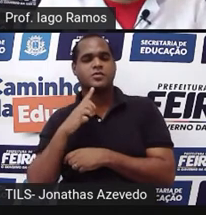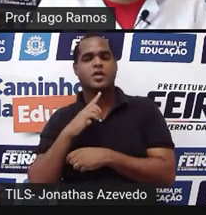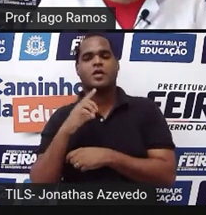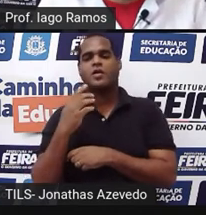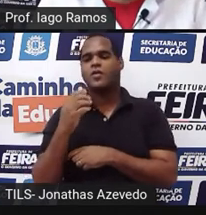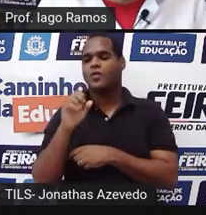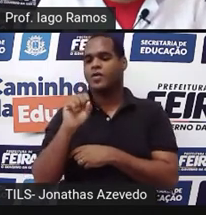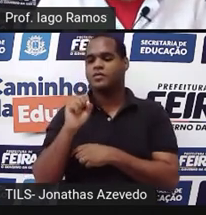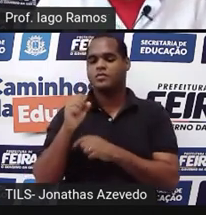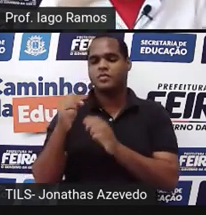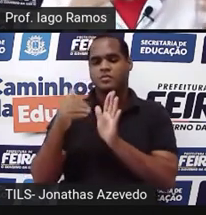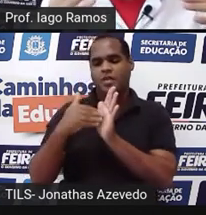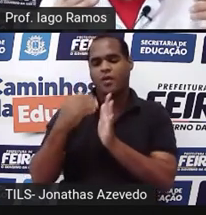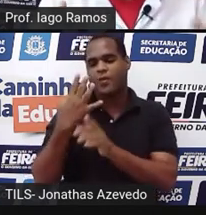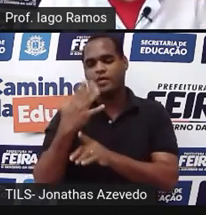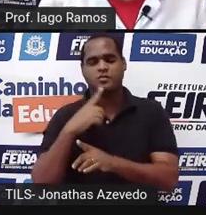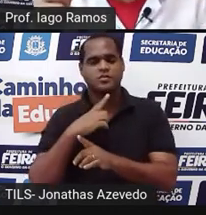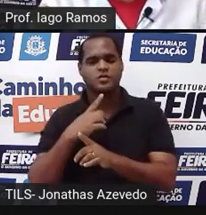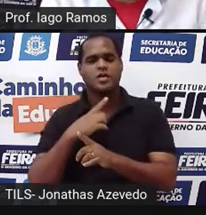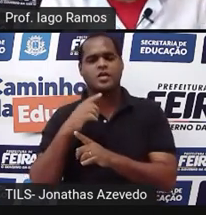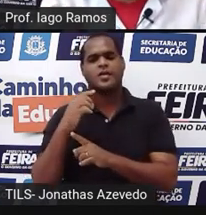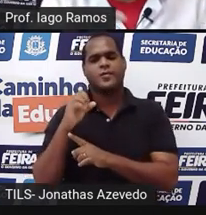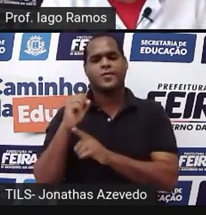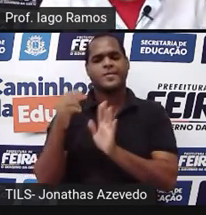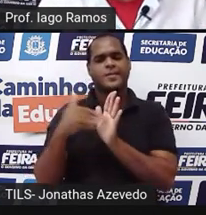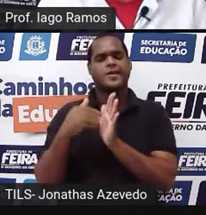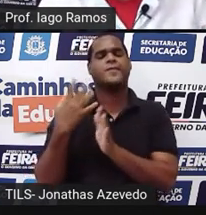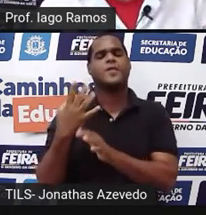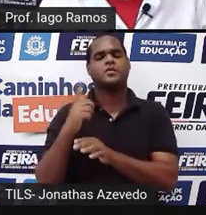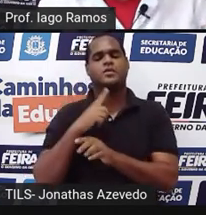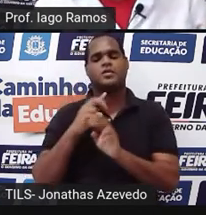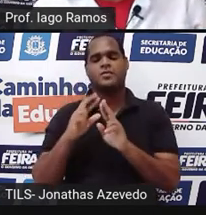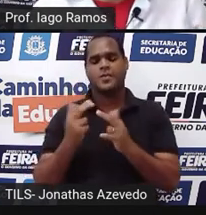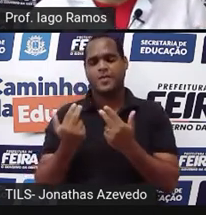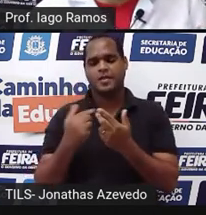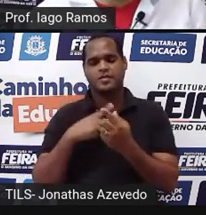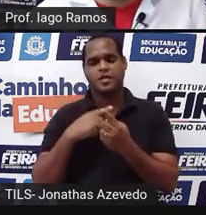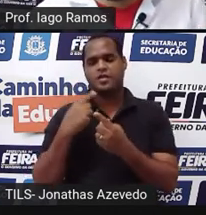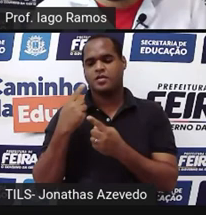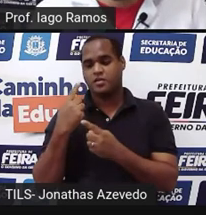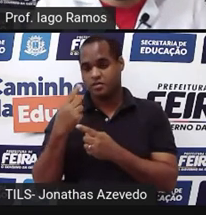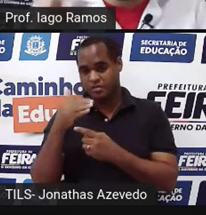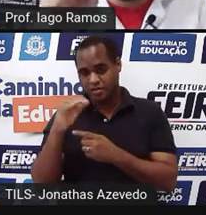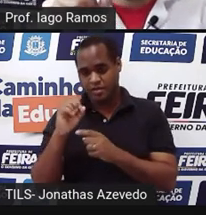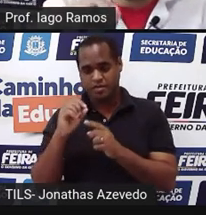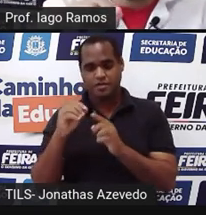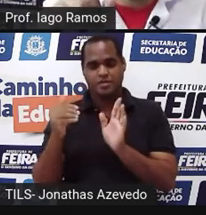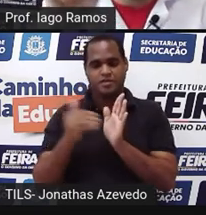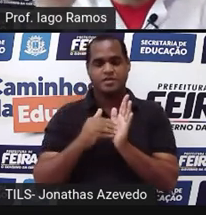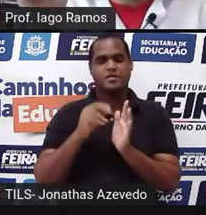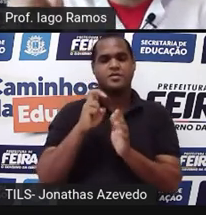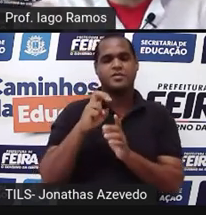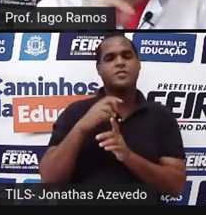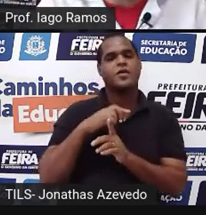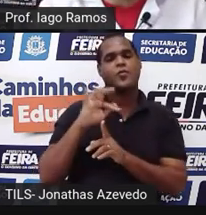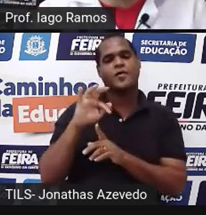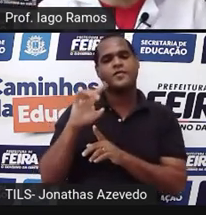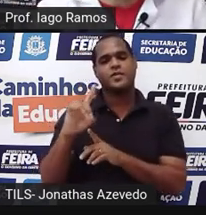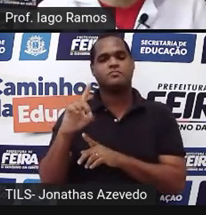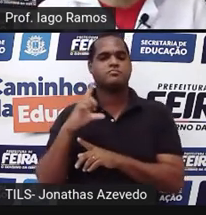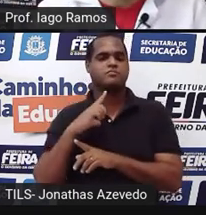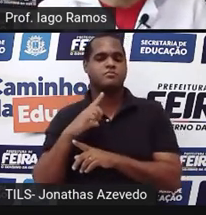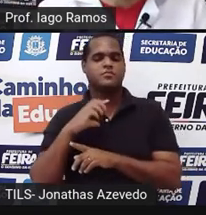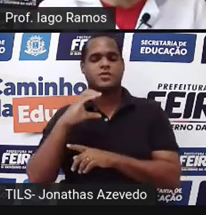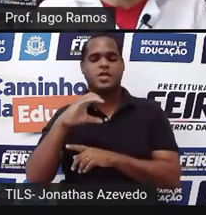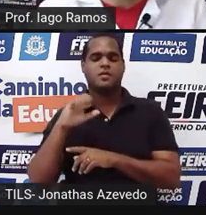4. Só que 8 para 4 também é a mesma coisa que 10 para 5, que é o FD para CA.